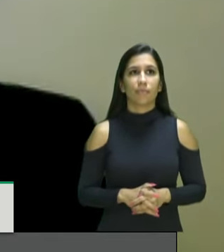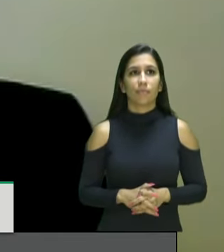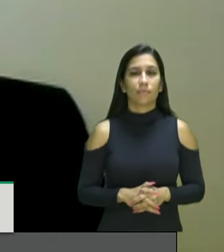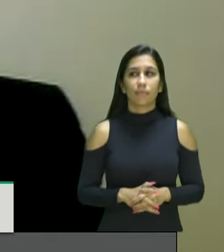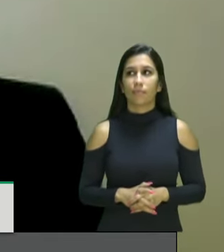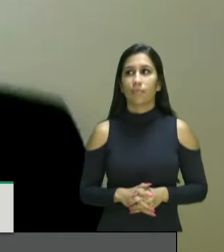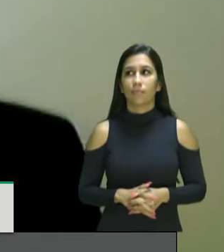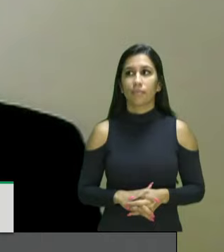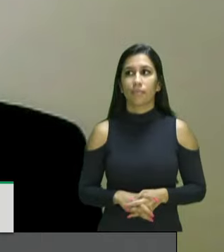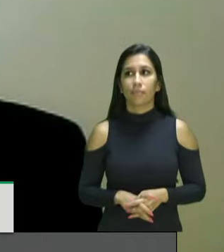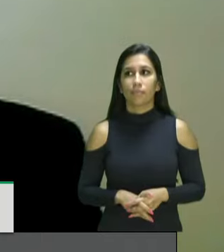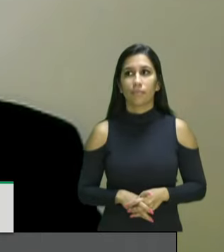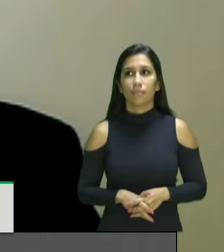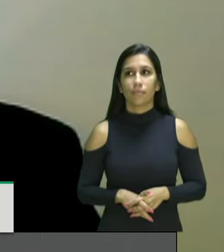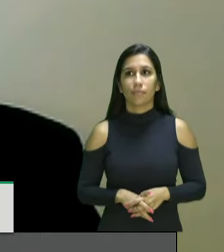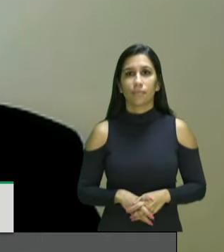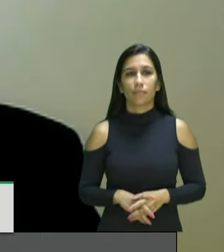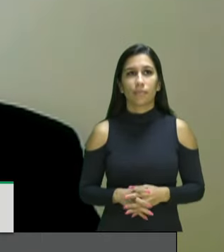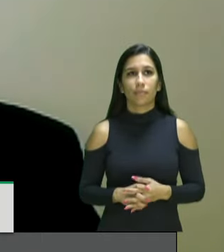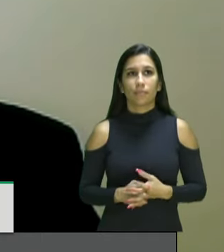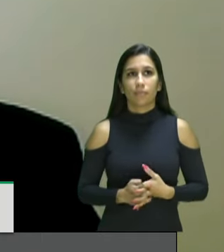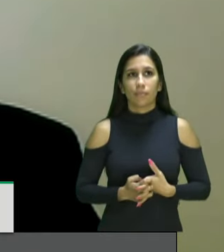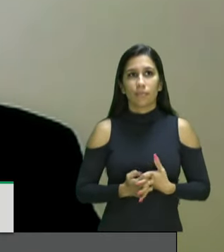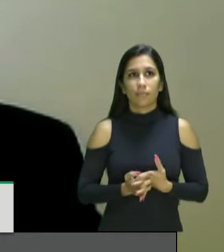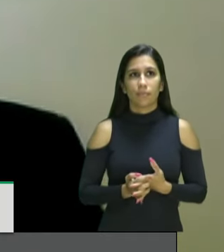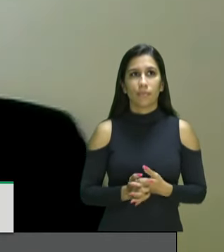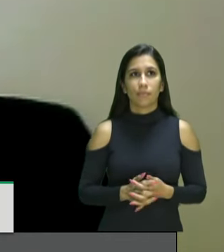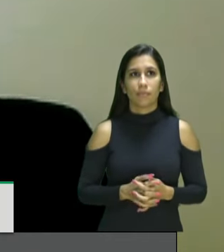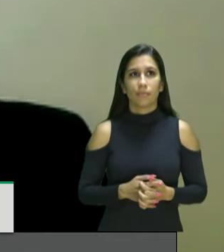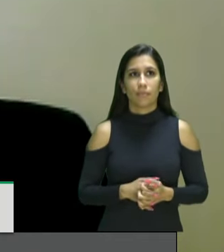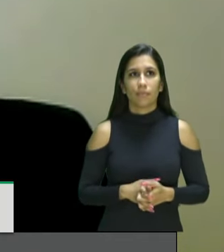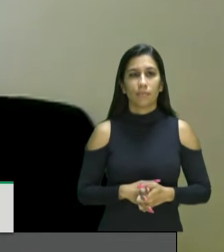bom dia a todos e a todos eu